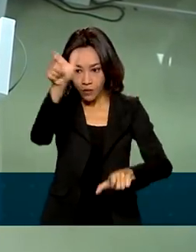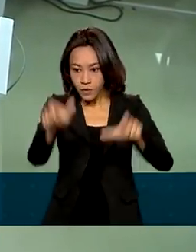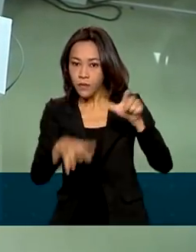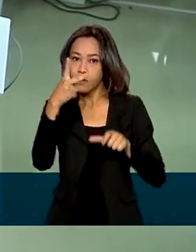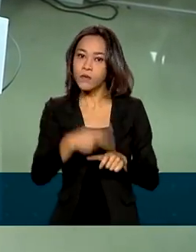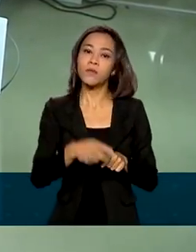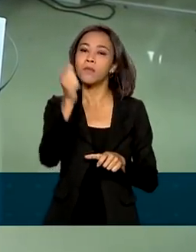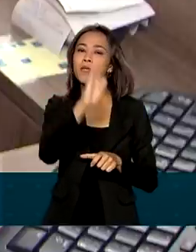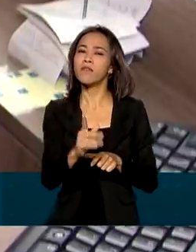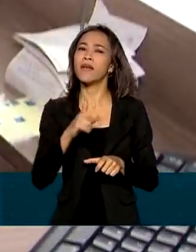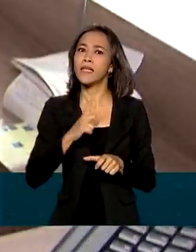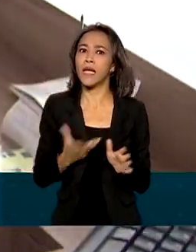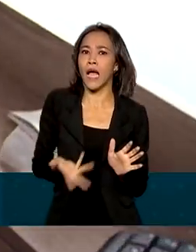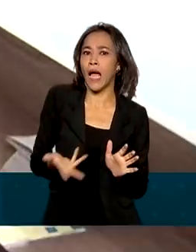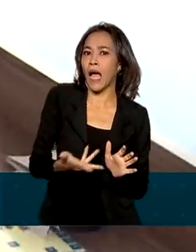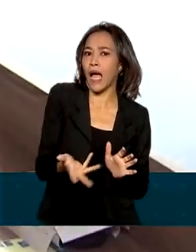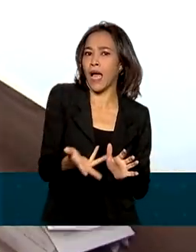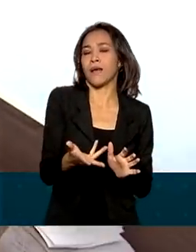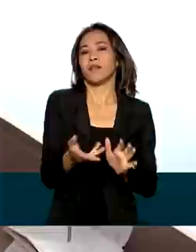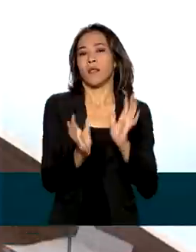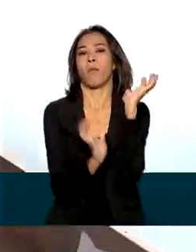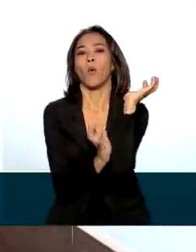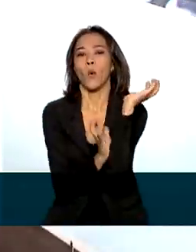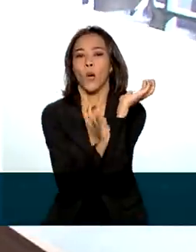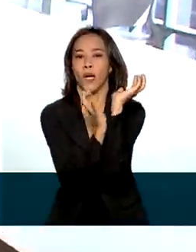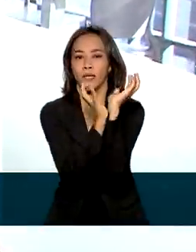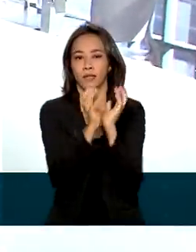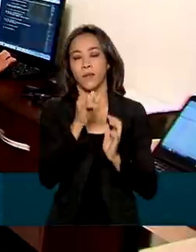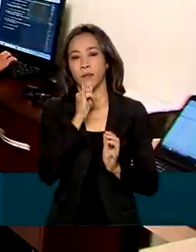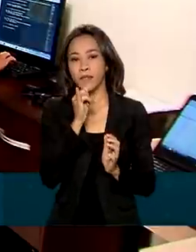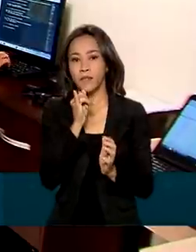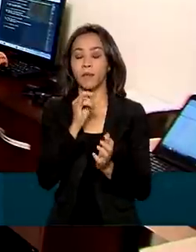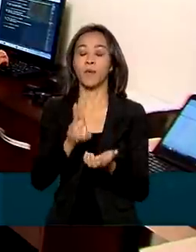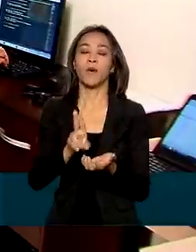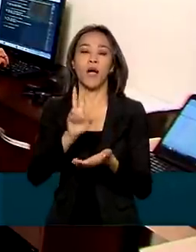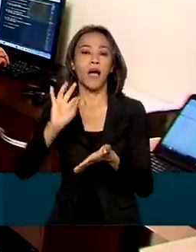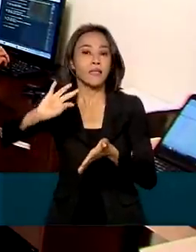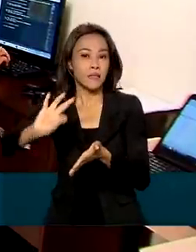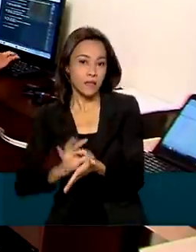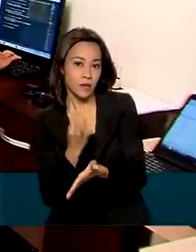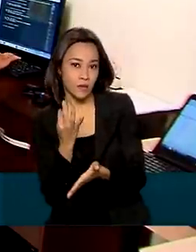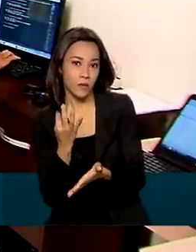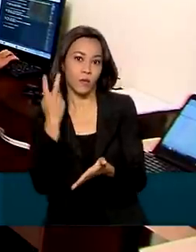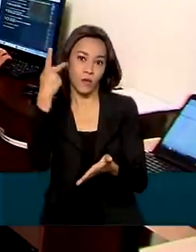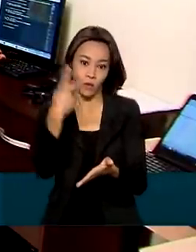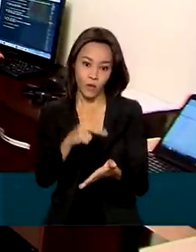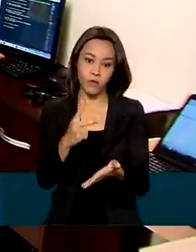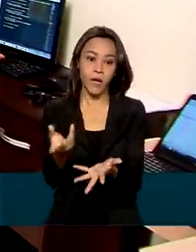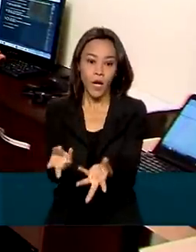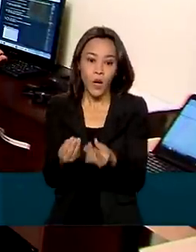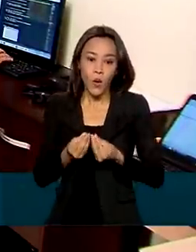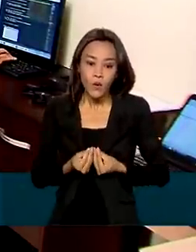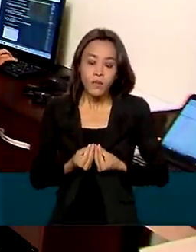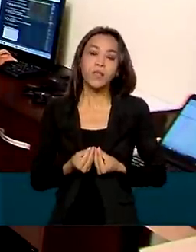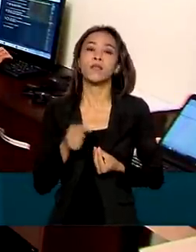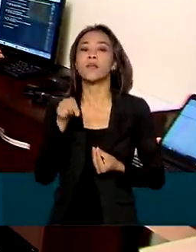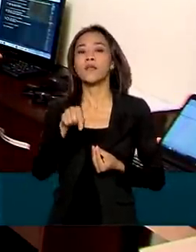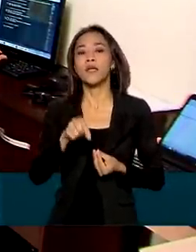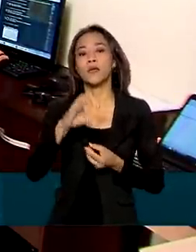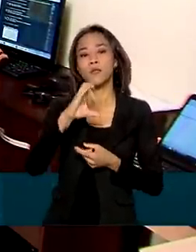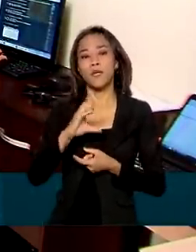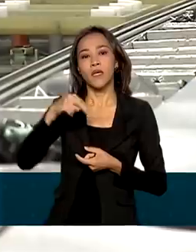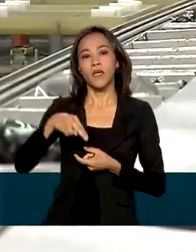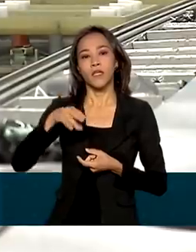processos burocráticos, como a unificação das inscrições fiscais para a obtenção do Cadastro Nacional da Pessoa Jurídica, o